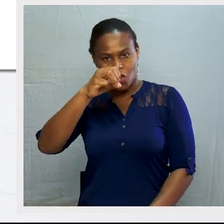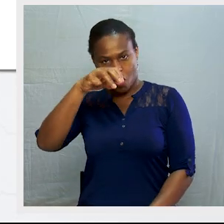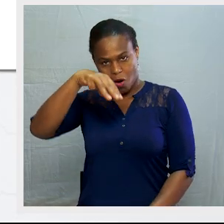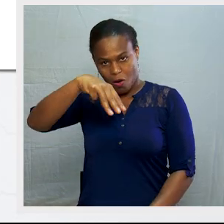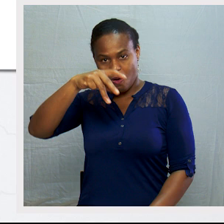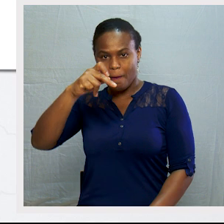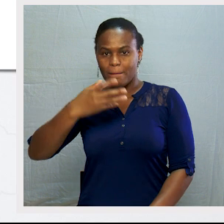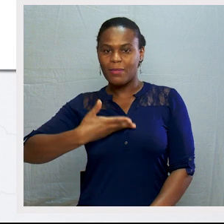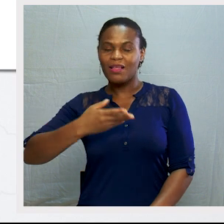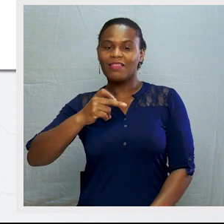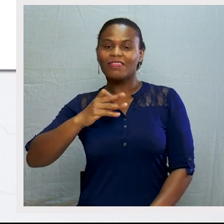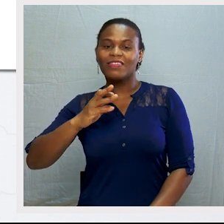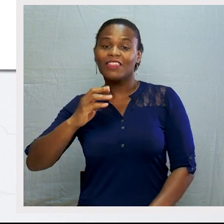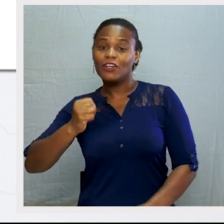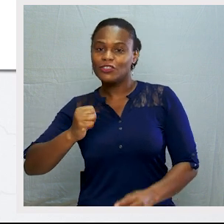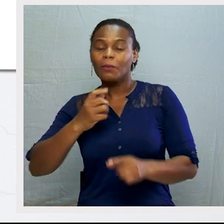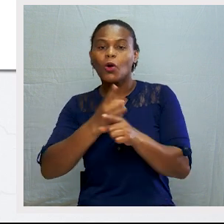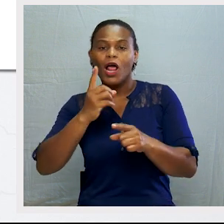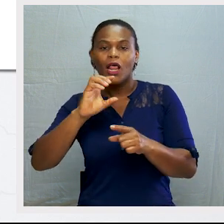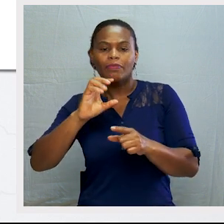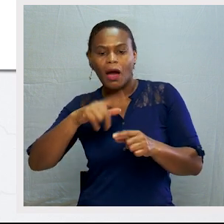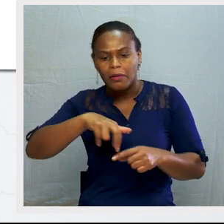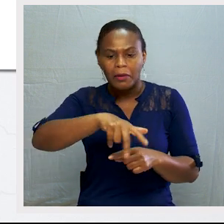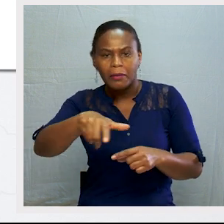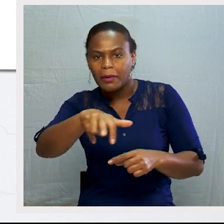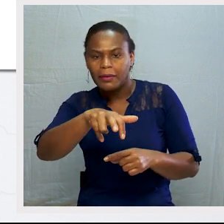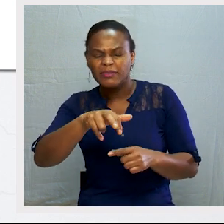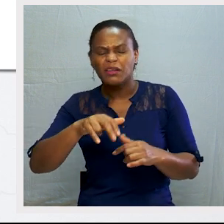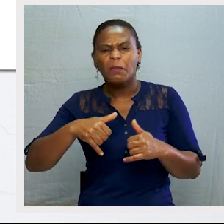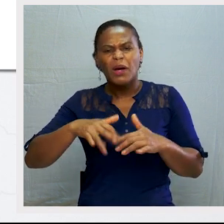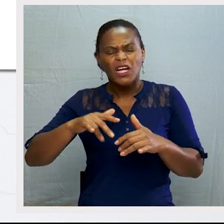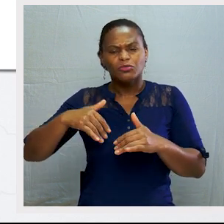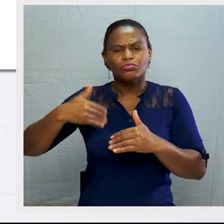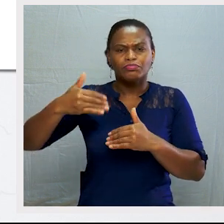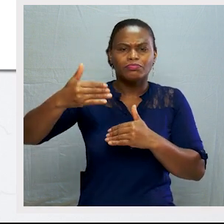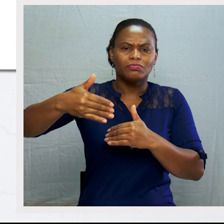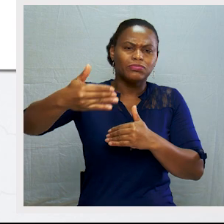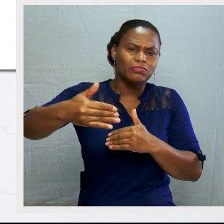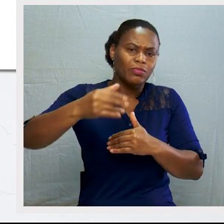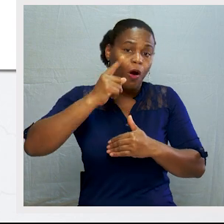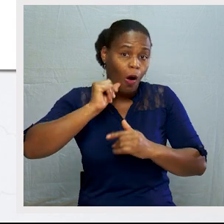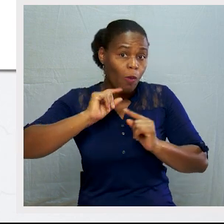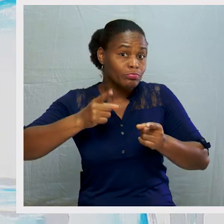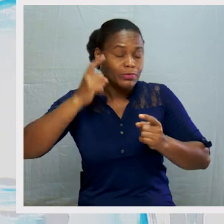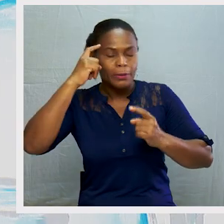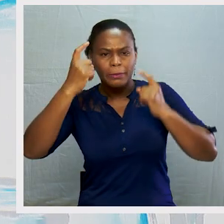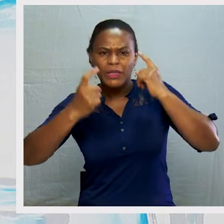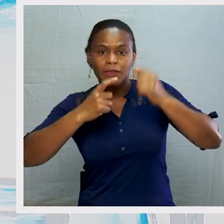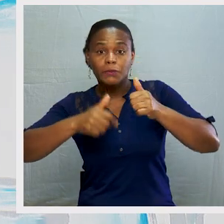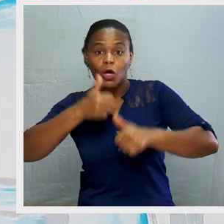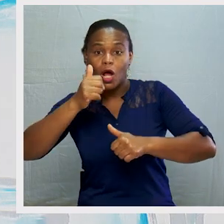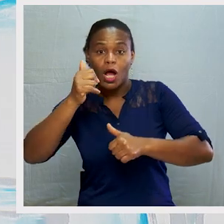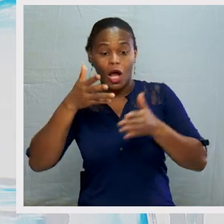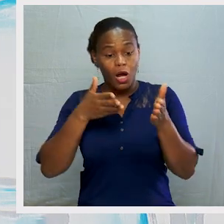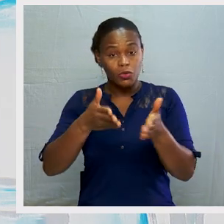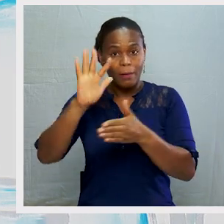Com o passar do tempo, os homens começaram a pensar melhor. Com a ajuda das suas mãos